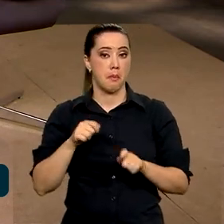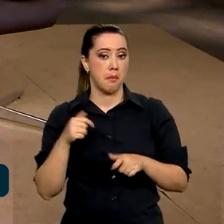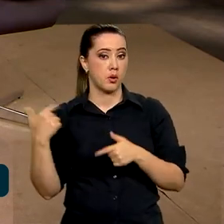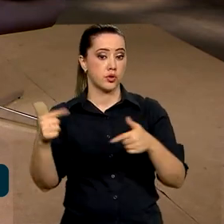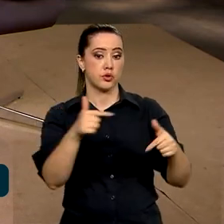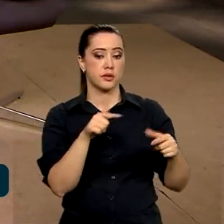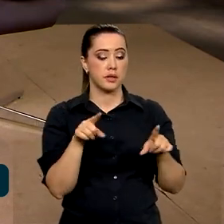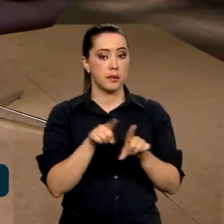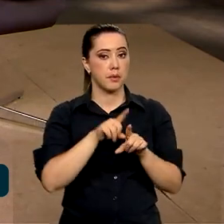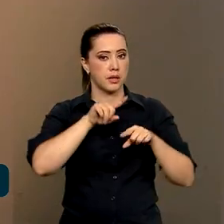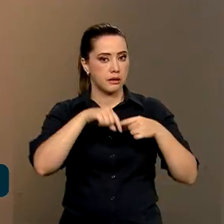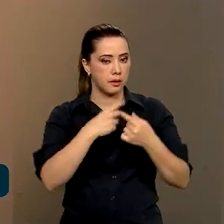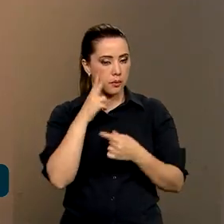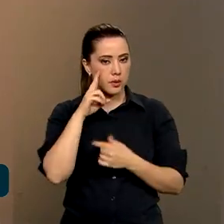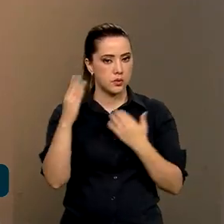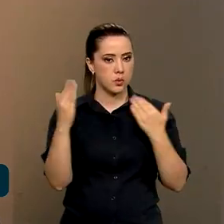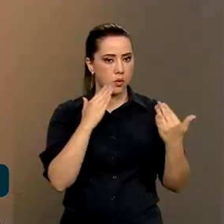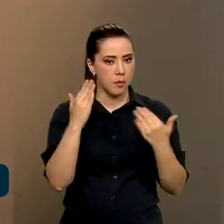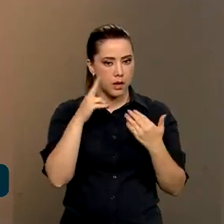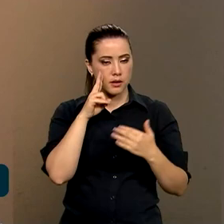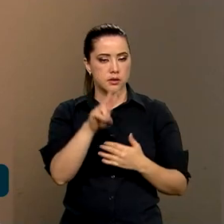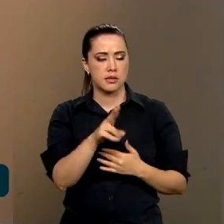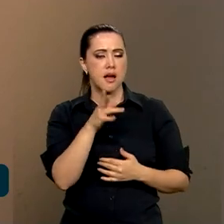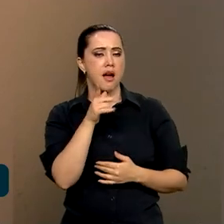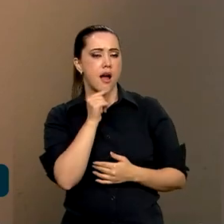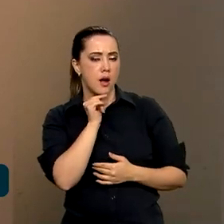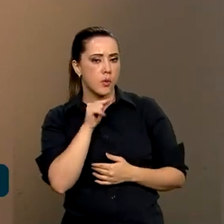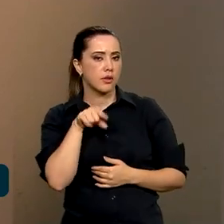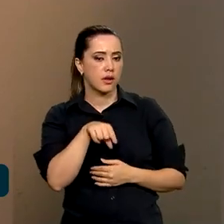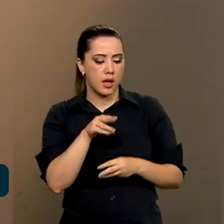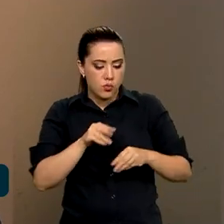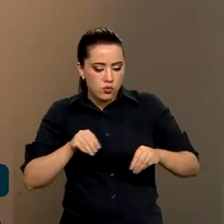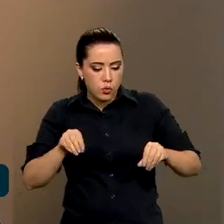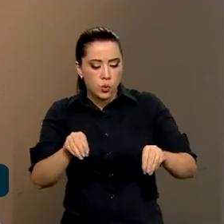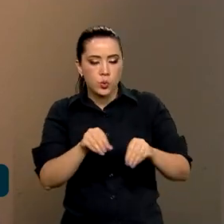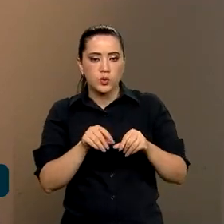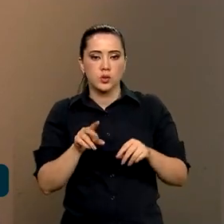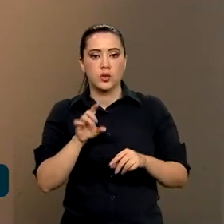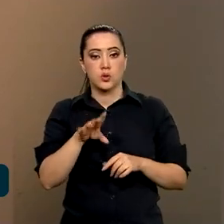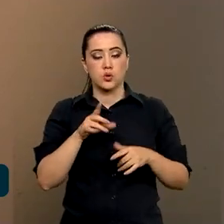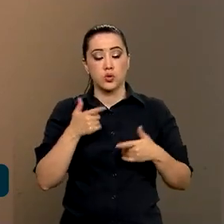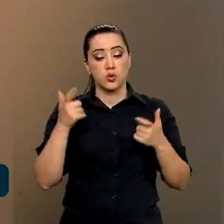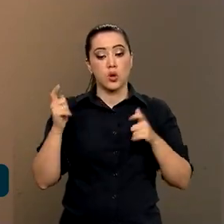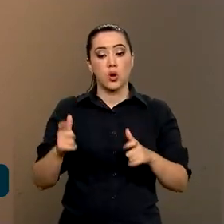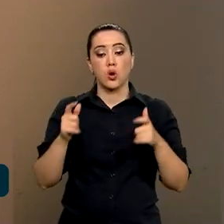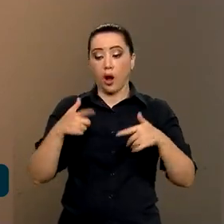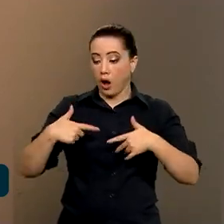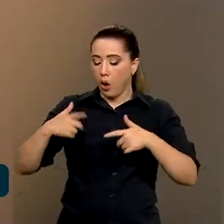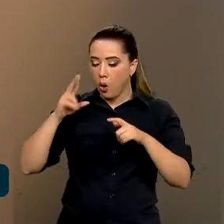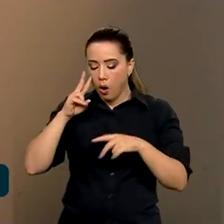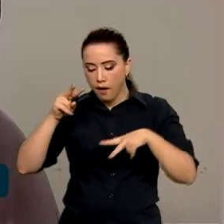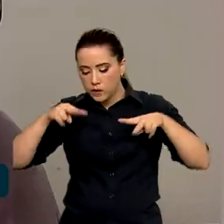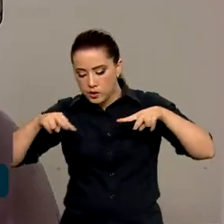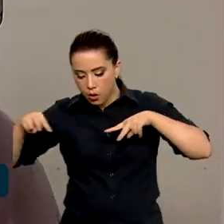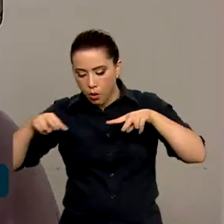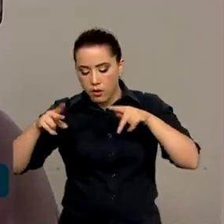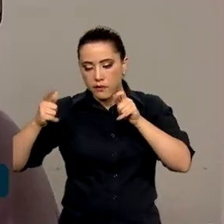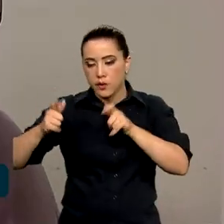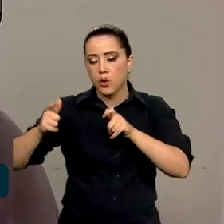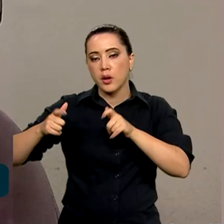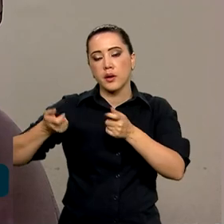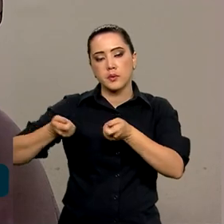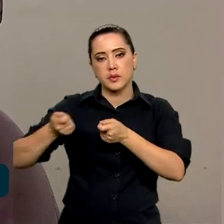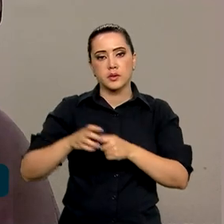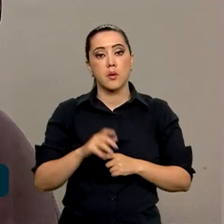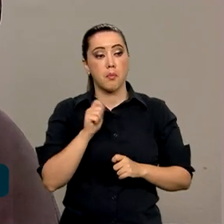analisando a disponibilidade de água no solo e você só aplicar irrigação naquele talhão que precisa. E isso o produtor pode